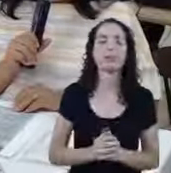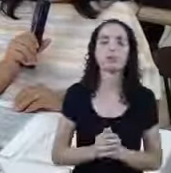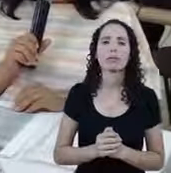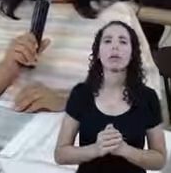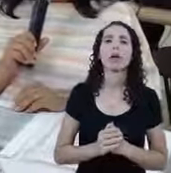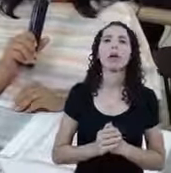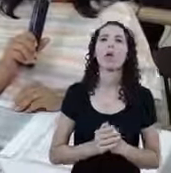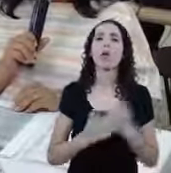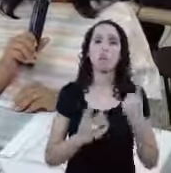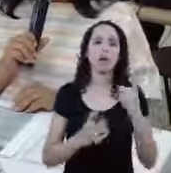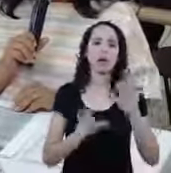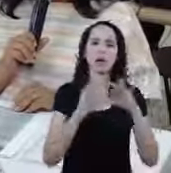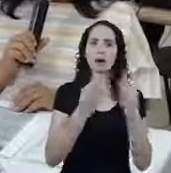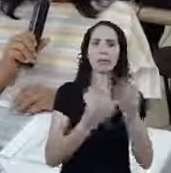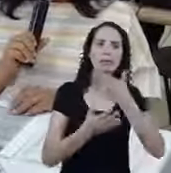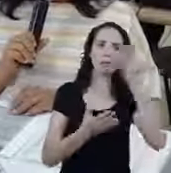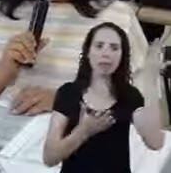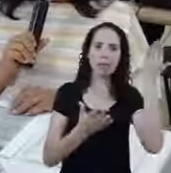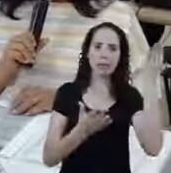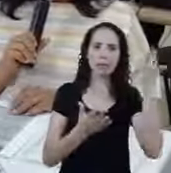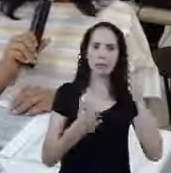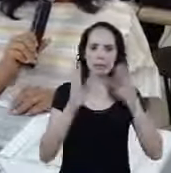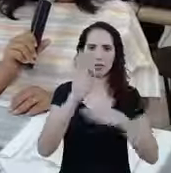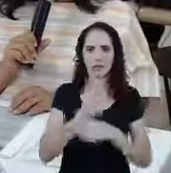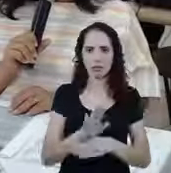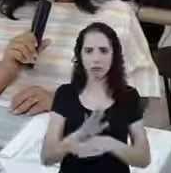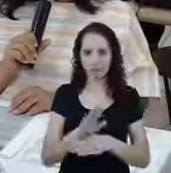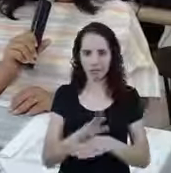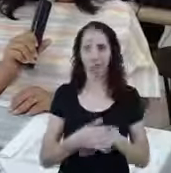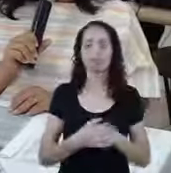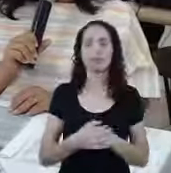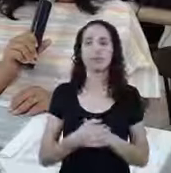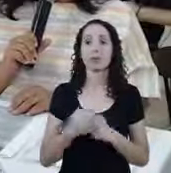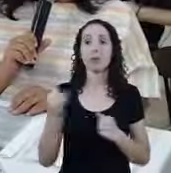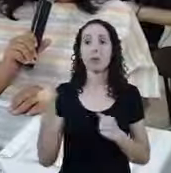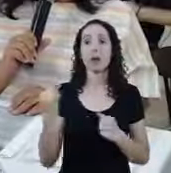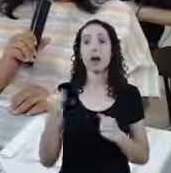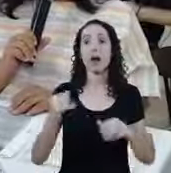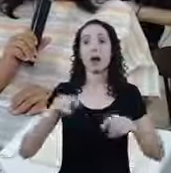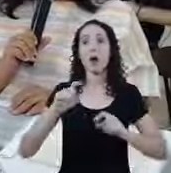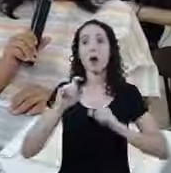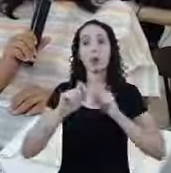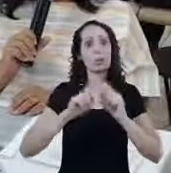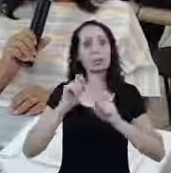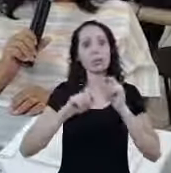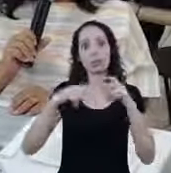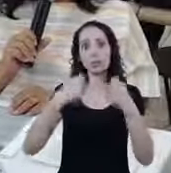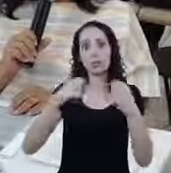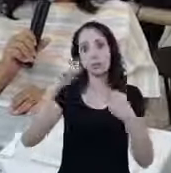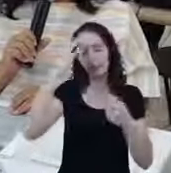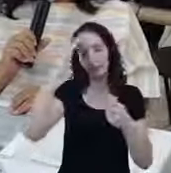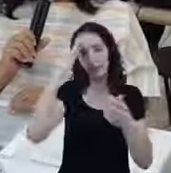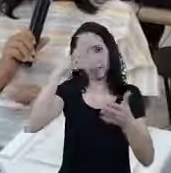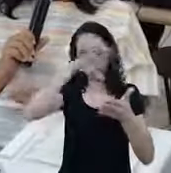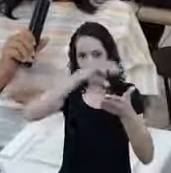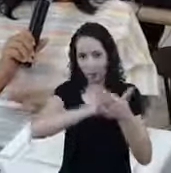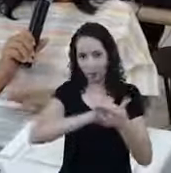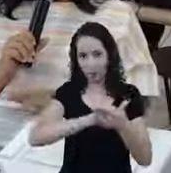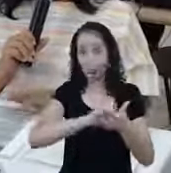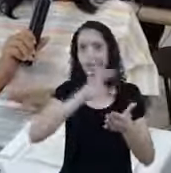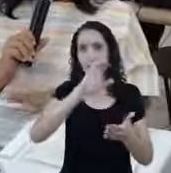que entender Que o quesito aqui no cadastro É CPF O que está pedindo ali no cadastro?